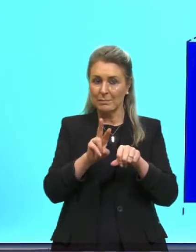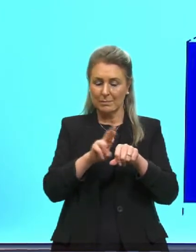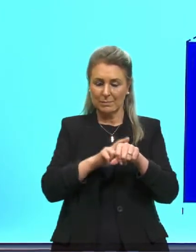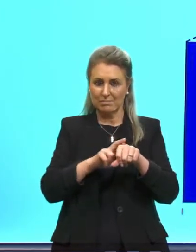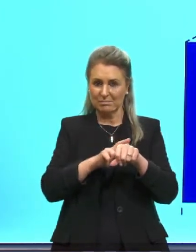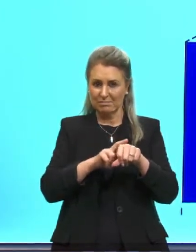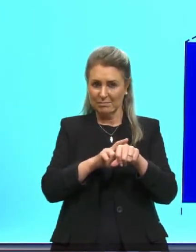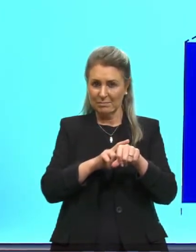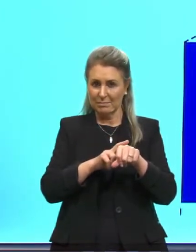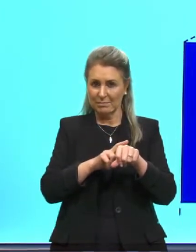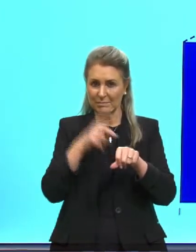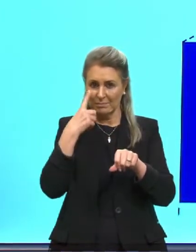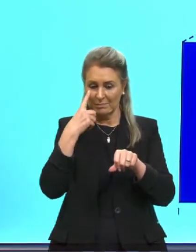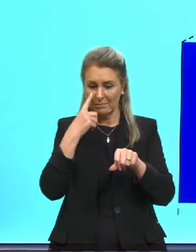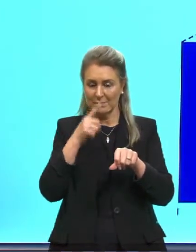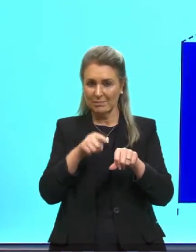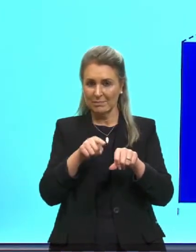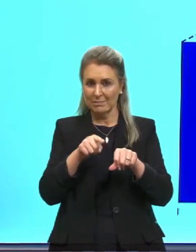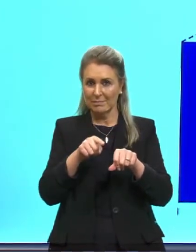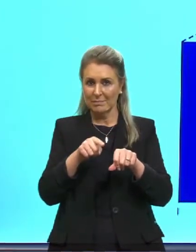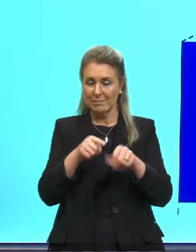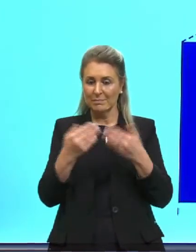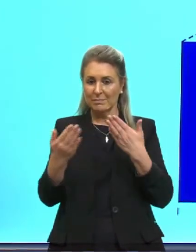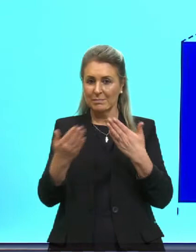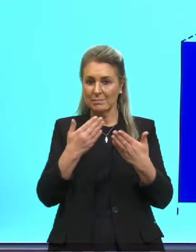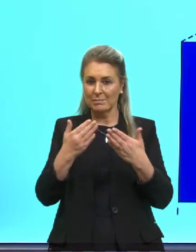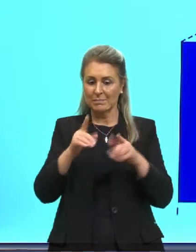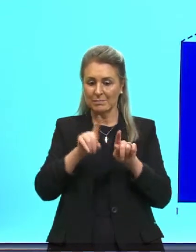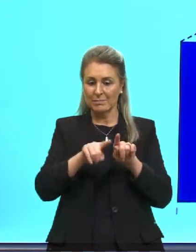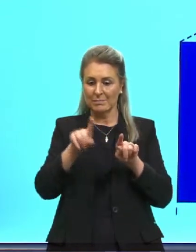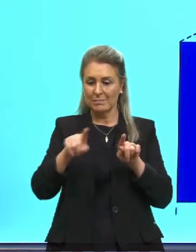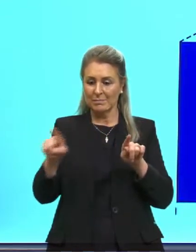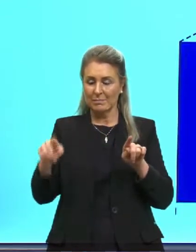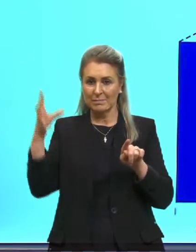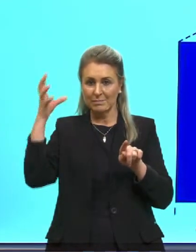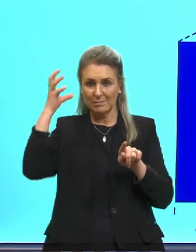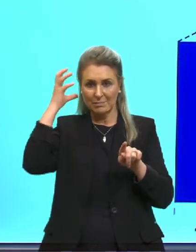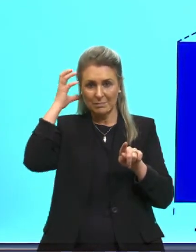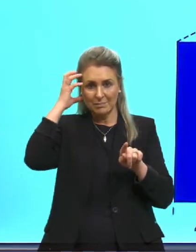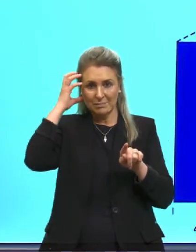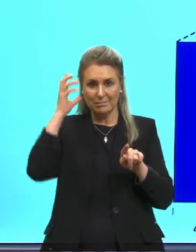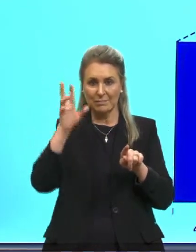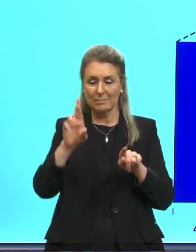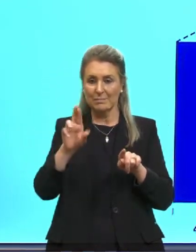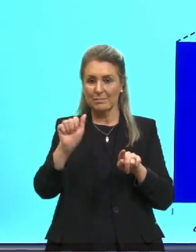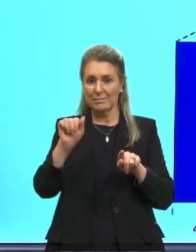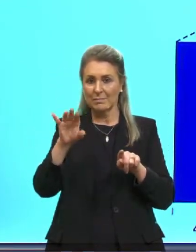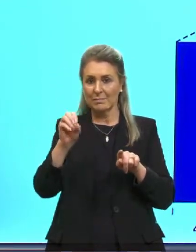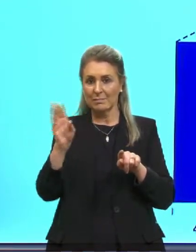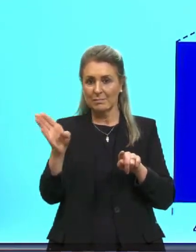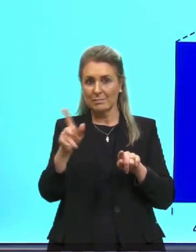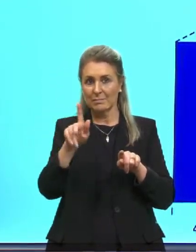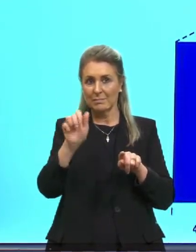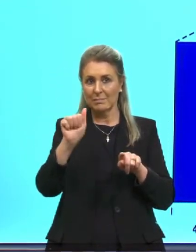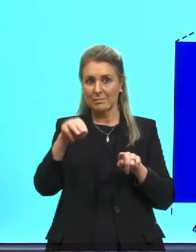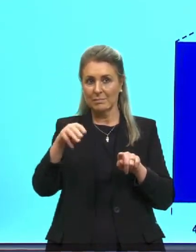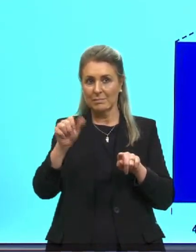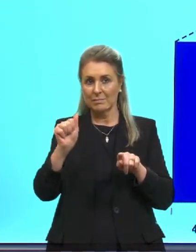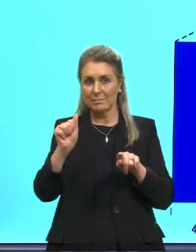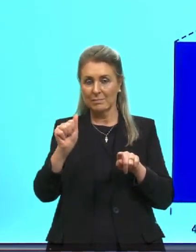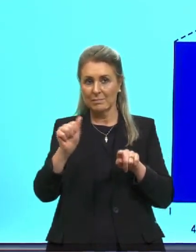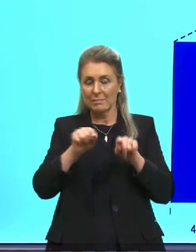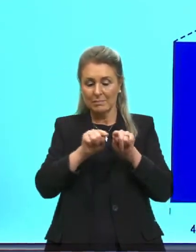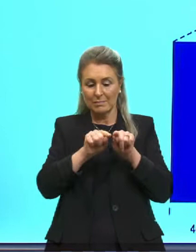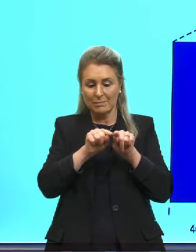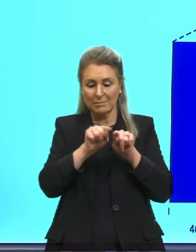diferença está aqui. Mas, vamos comparar as ondas de rádio com os raios gama. Esse raio gama, todas essas